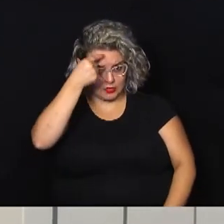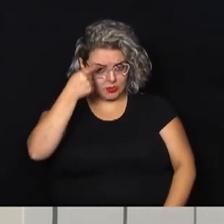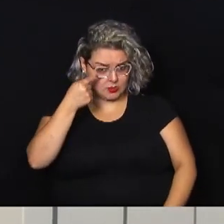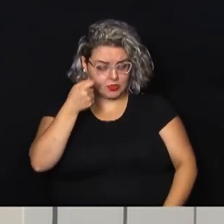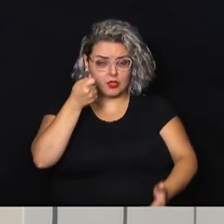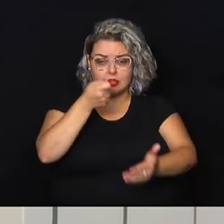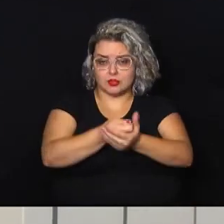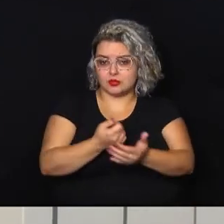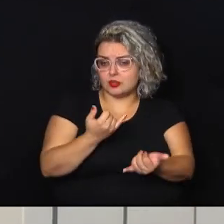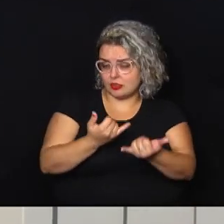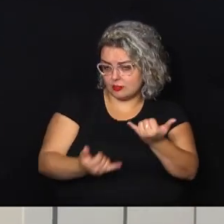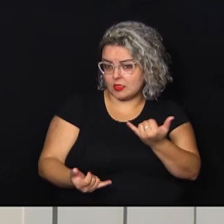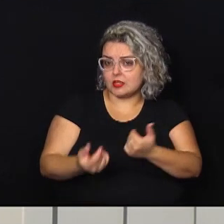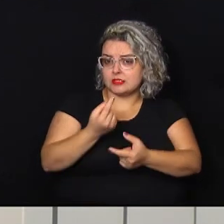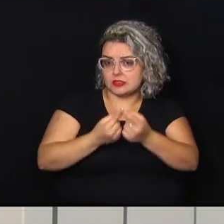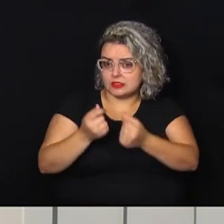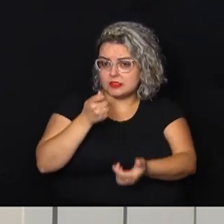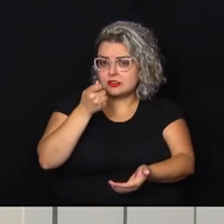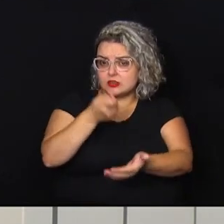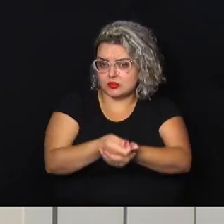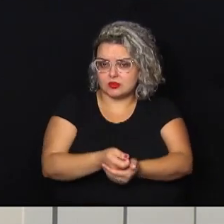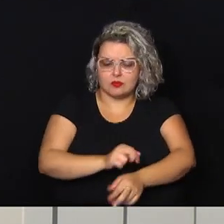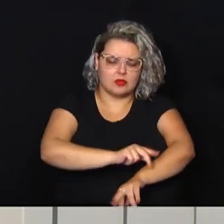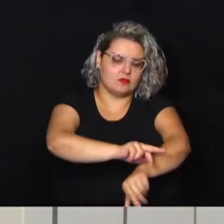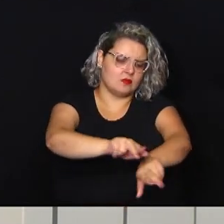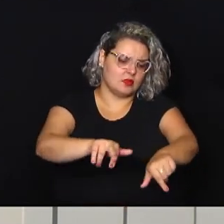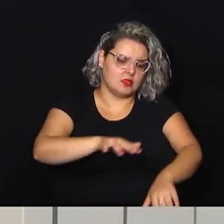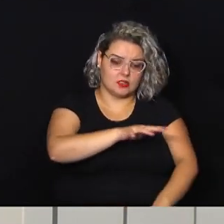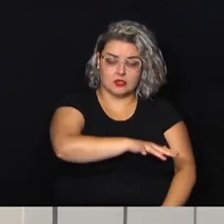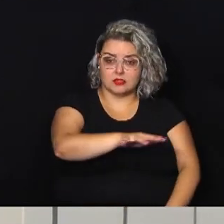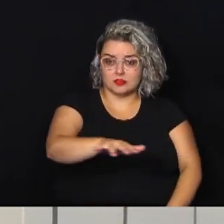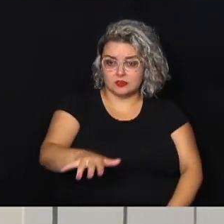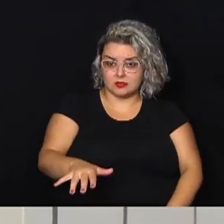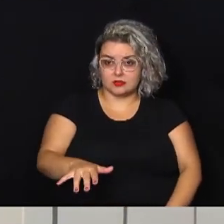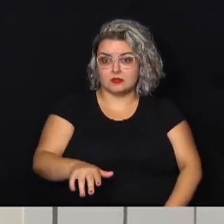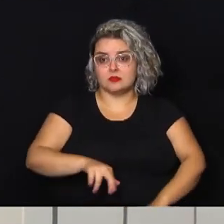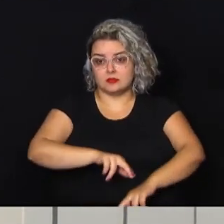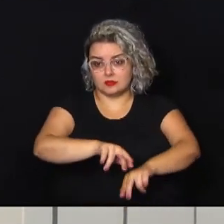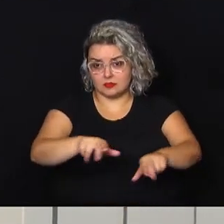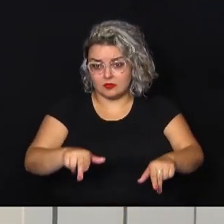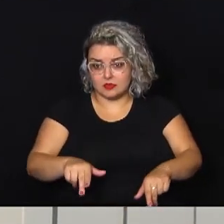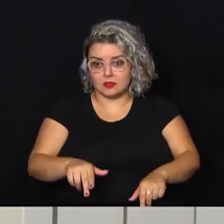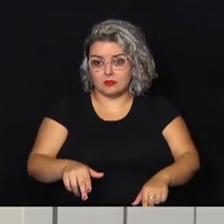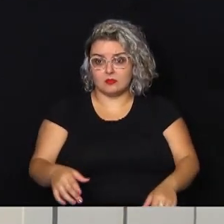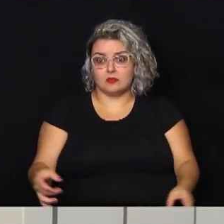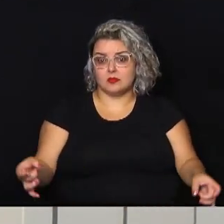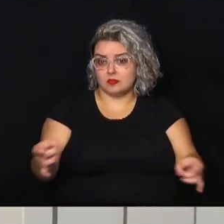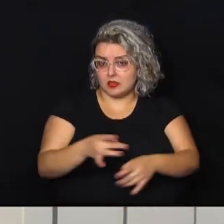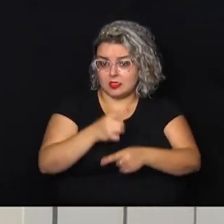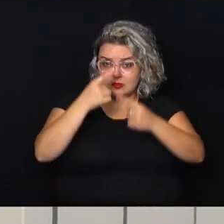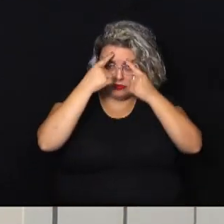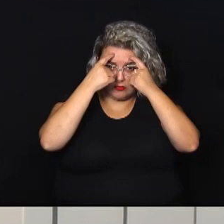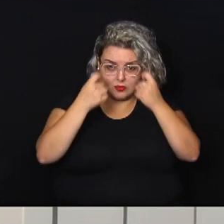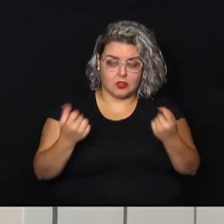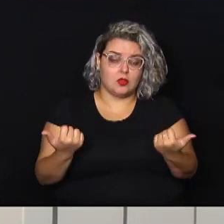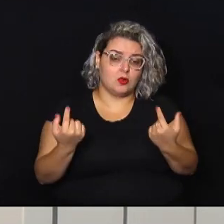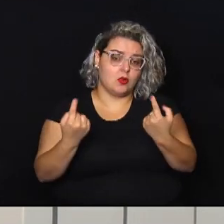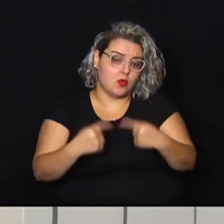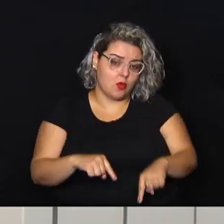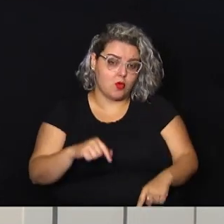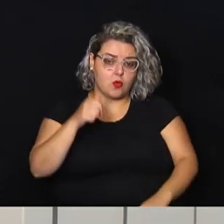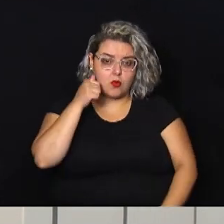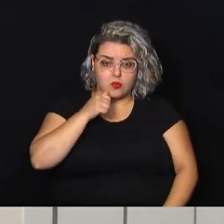parte dessas emendas para diversas áreas, entre elas para o combate à violência contra a mulher,